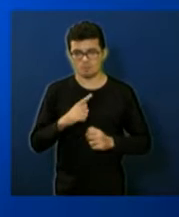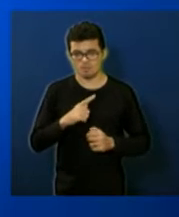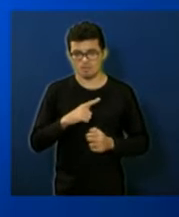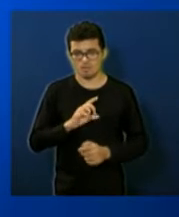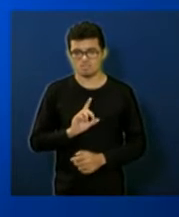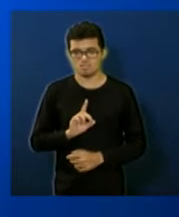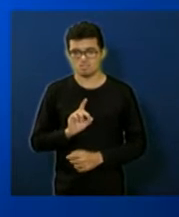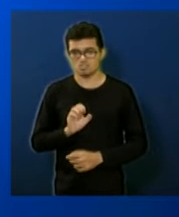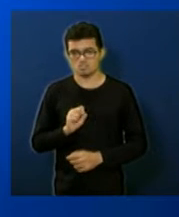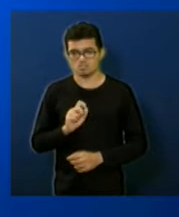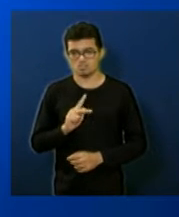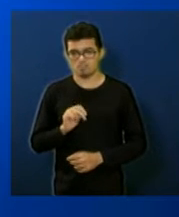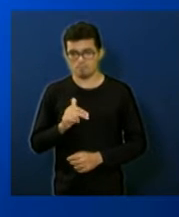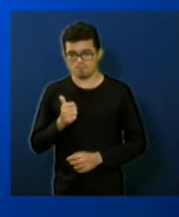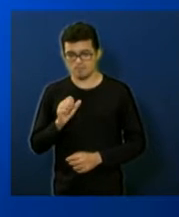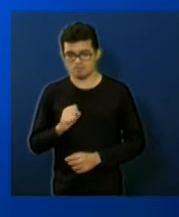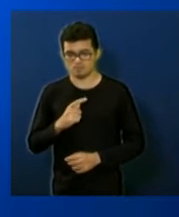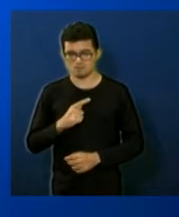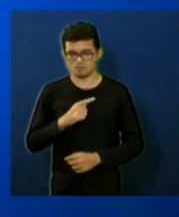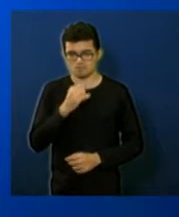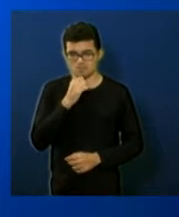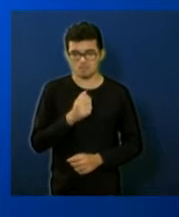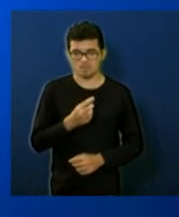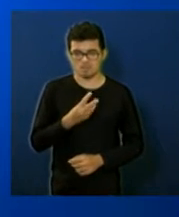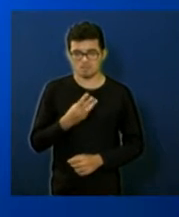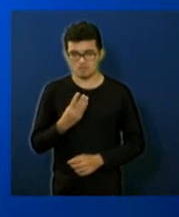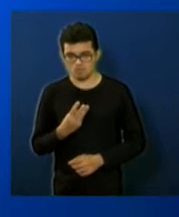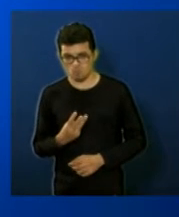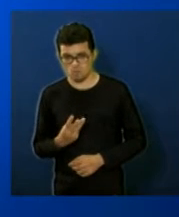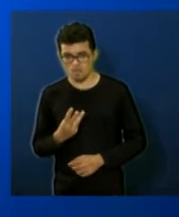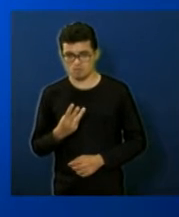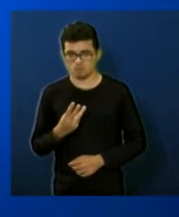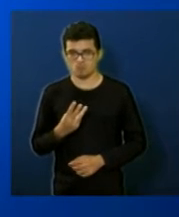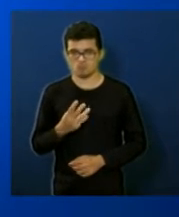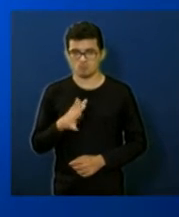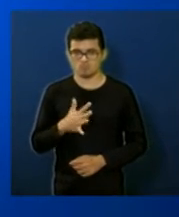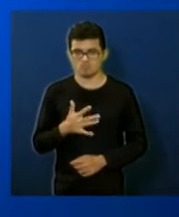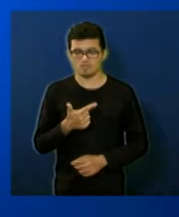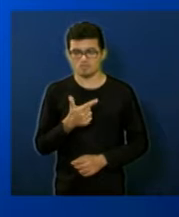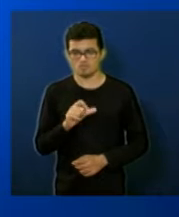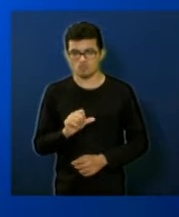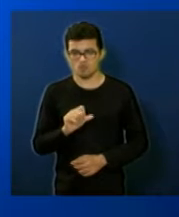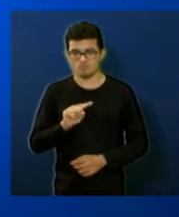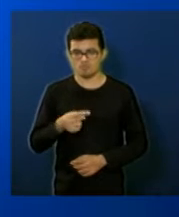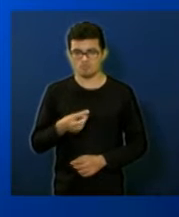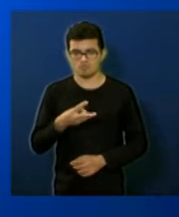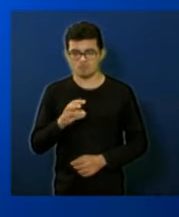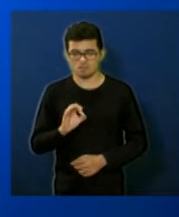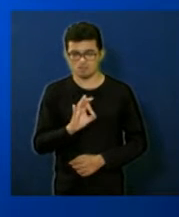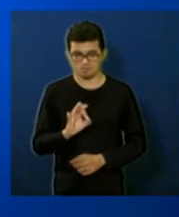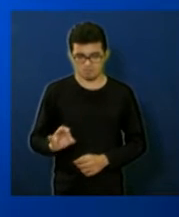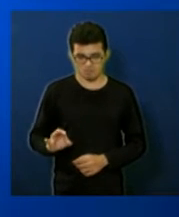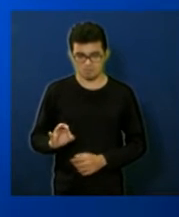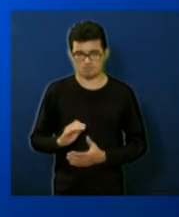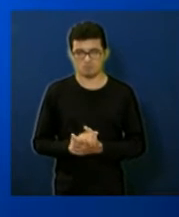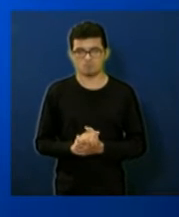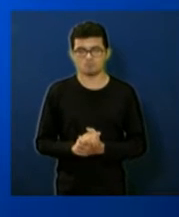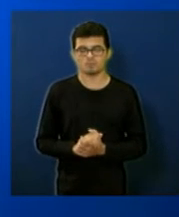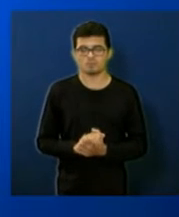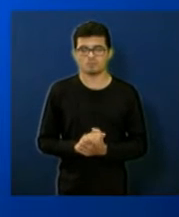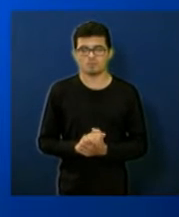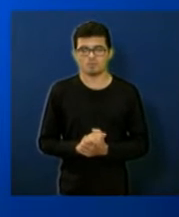pessoal e encargos sociais 34 milhões e 500 que representa 29,30% da nossa despesa